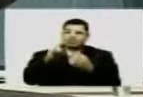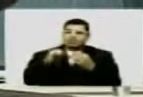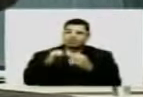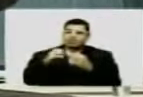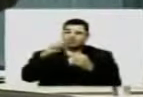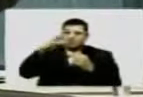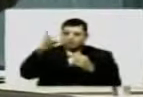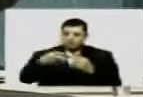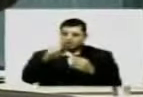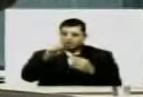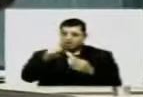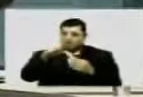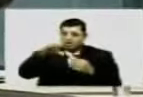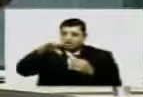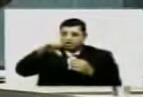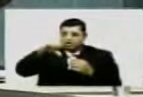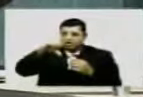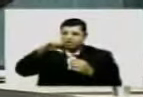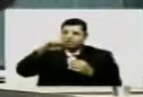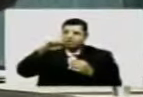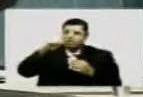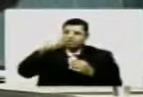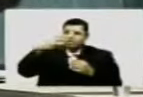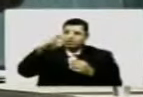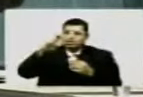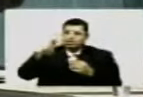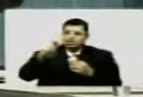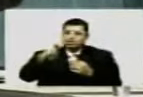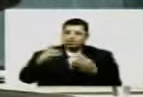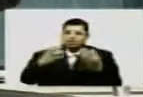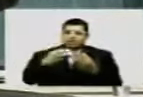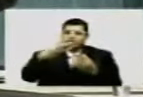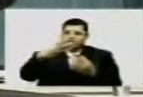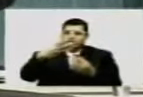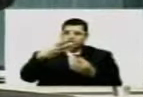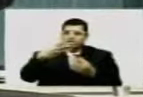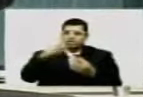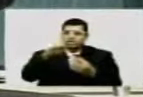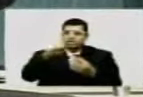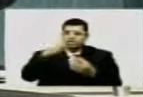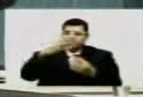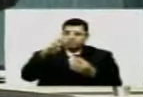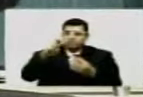seria R$.845.000,00,